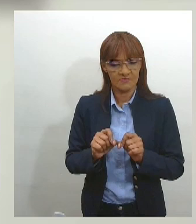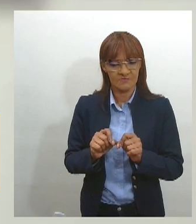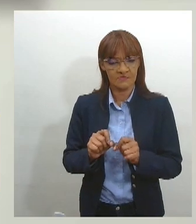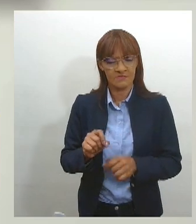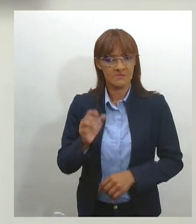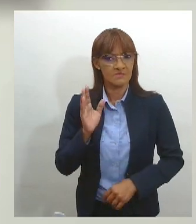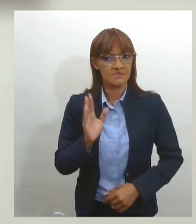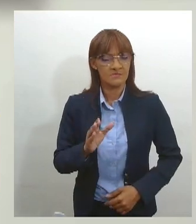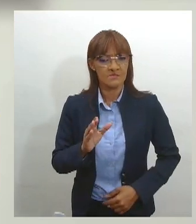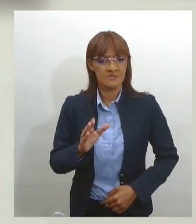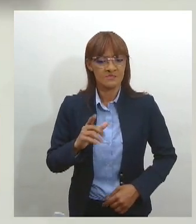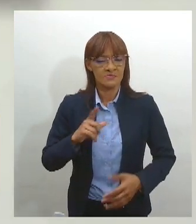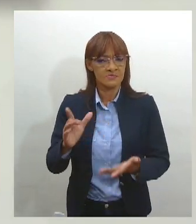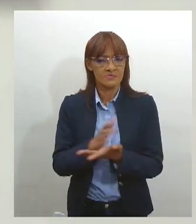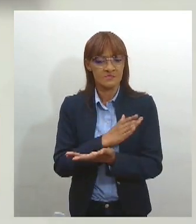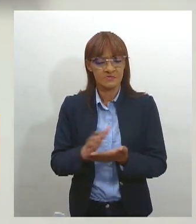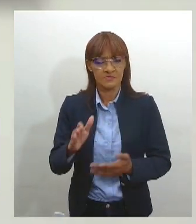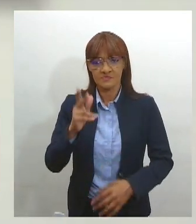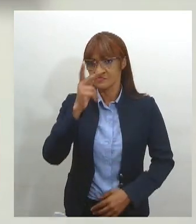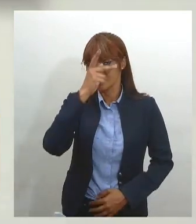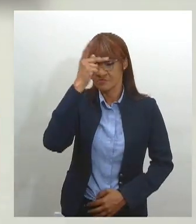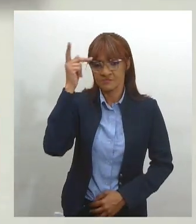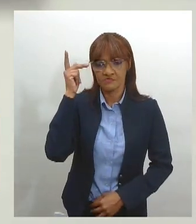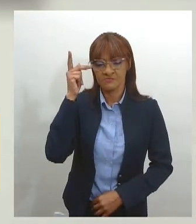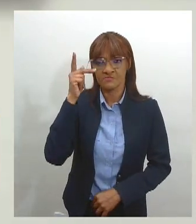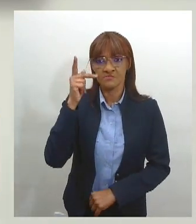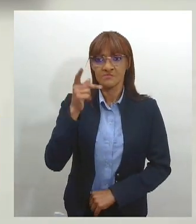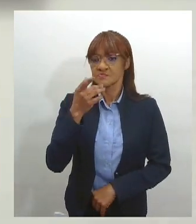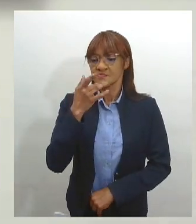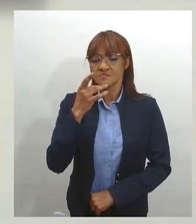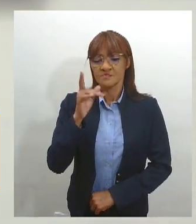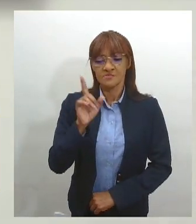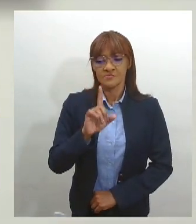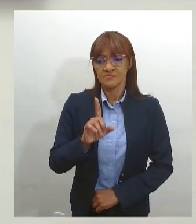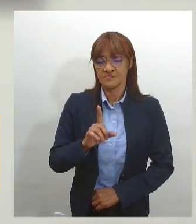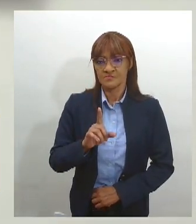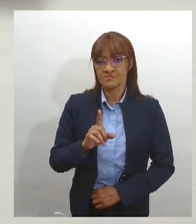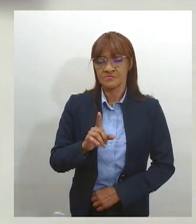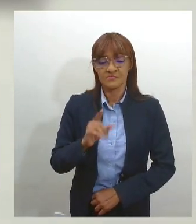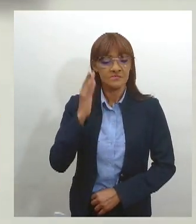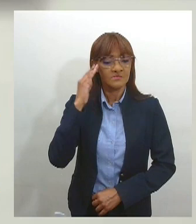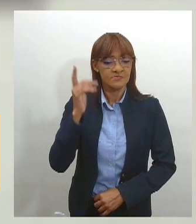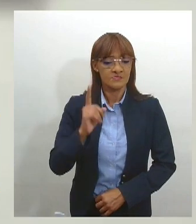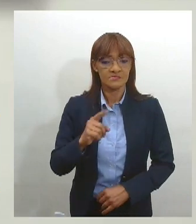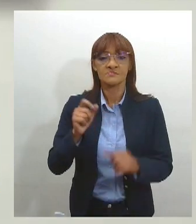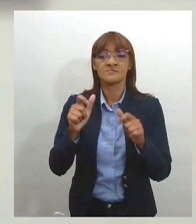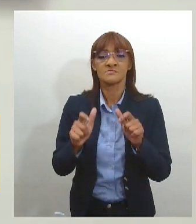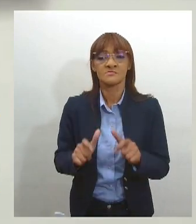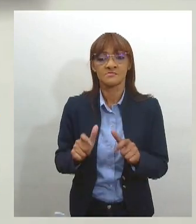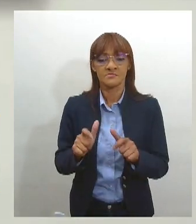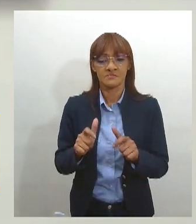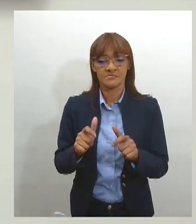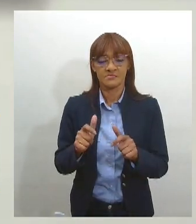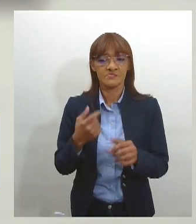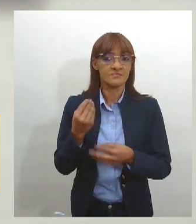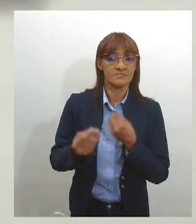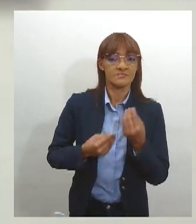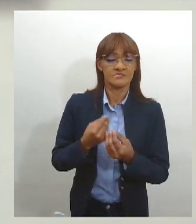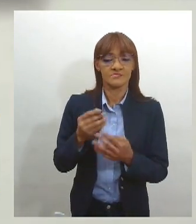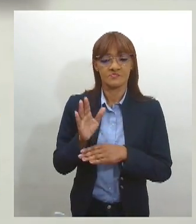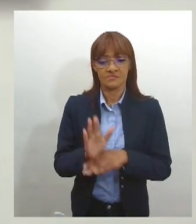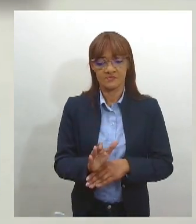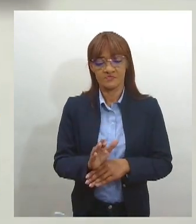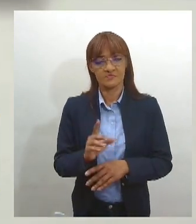não conhecem a Procuradoria, não sabem onde buscar ajuda. Então, a gente vai fazer uma ação lá, mesmo de